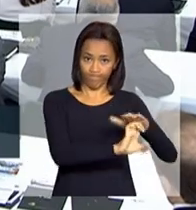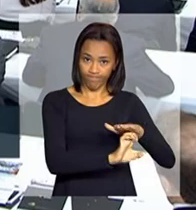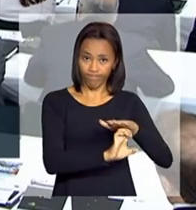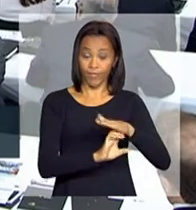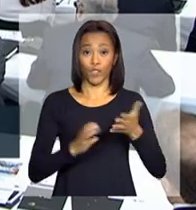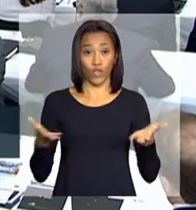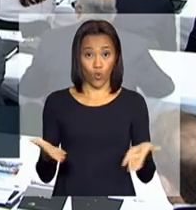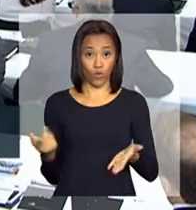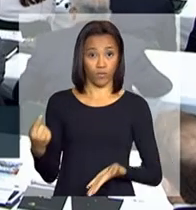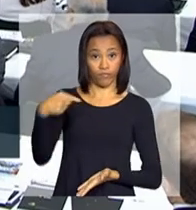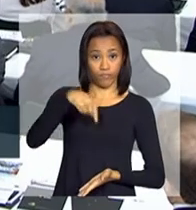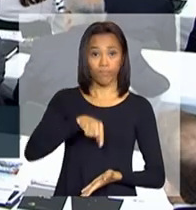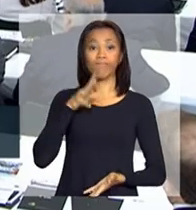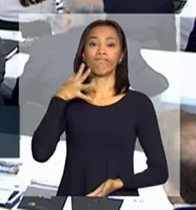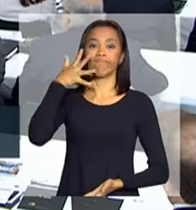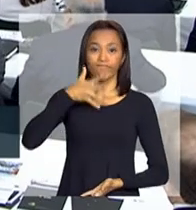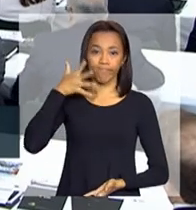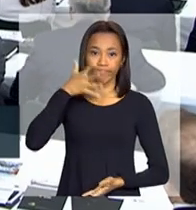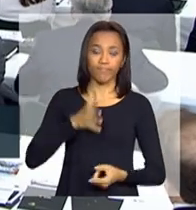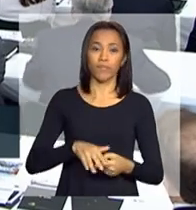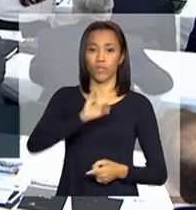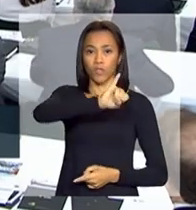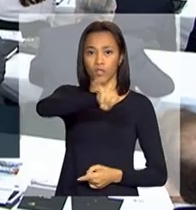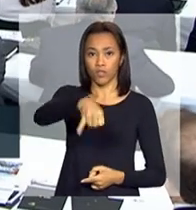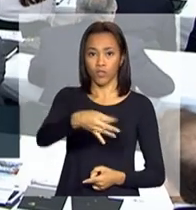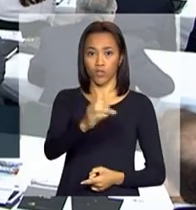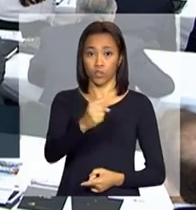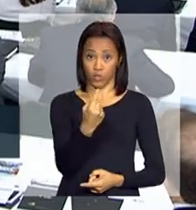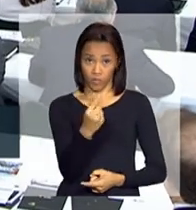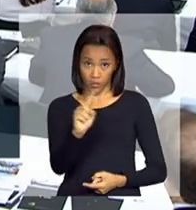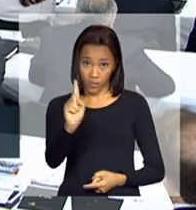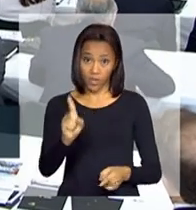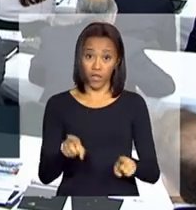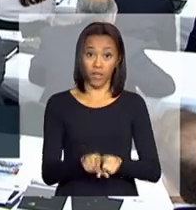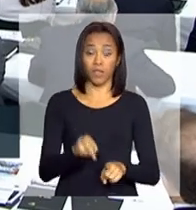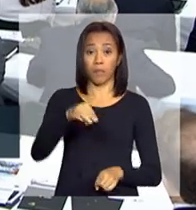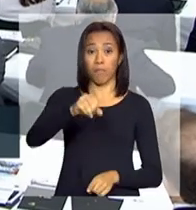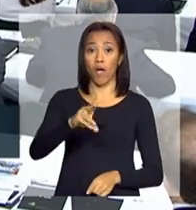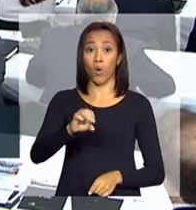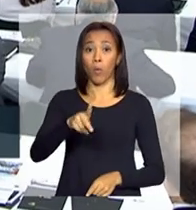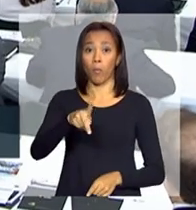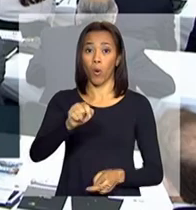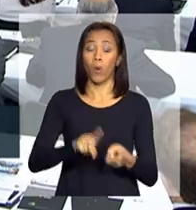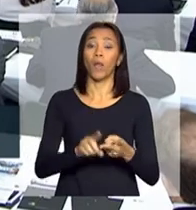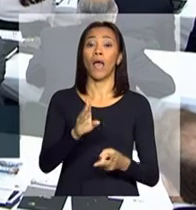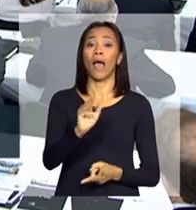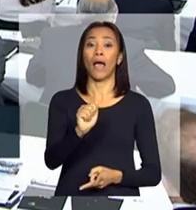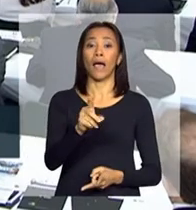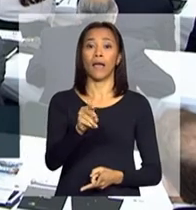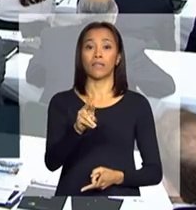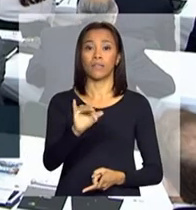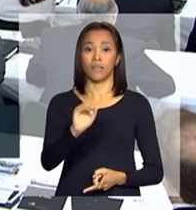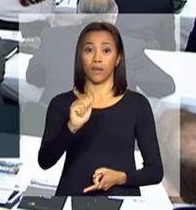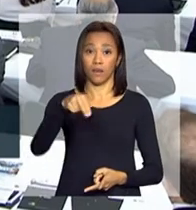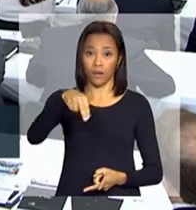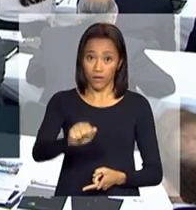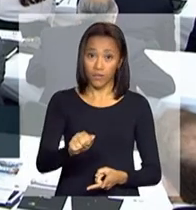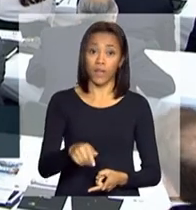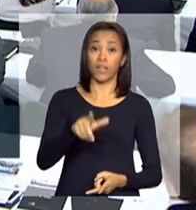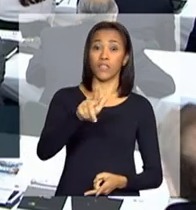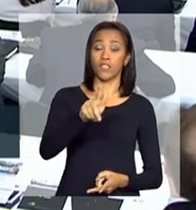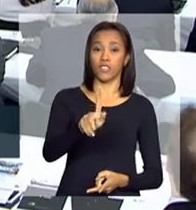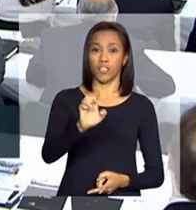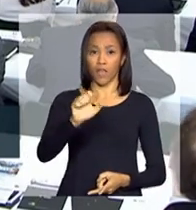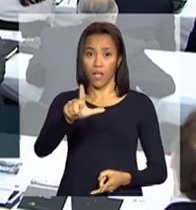uso da palavra. José Rubens Della Rosa, da Marco Polo, Adriana Machado, da GE,